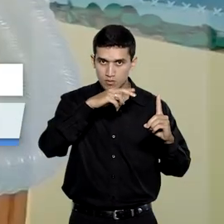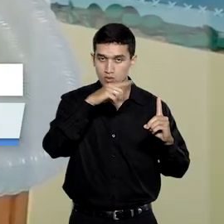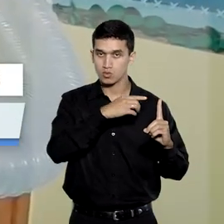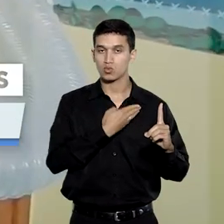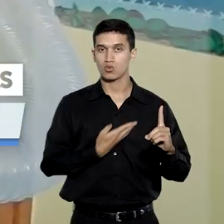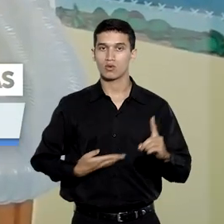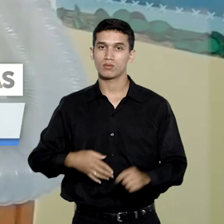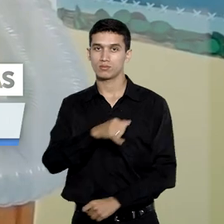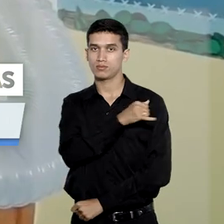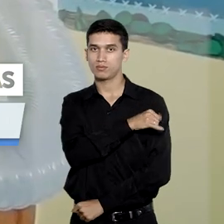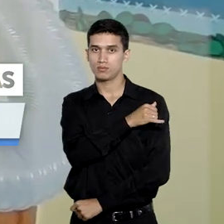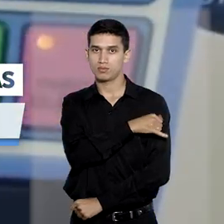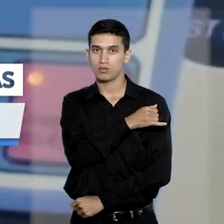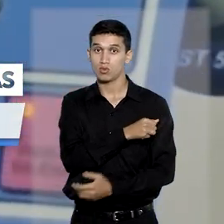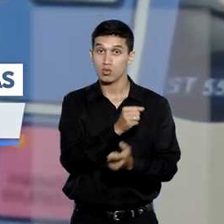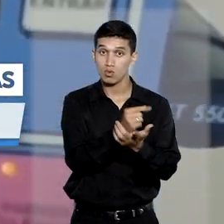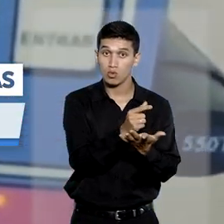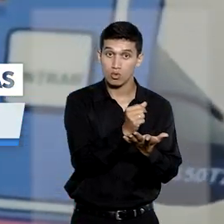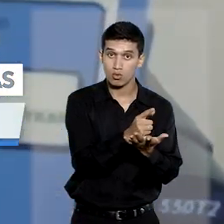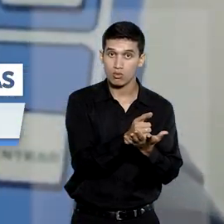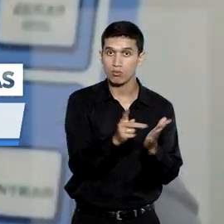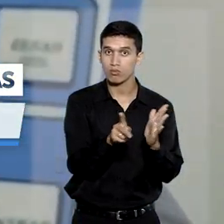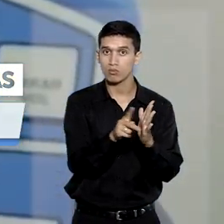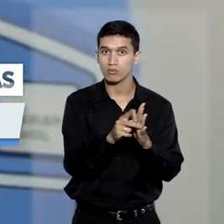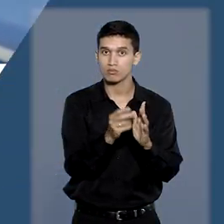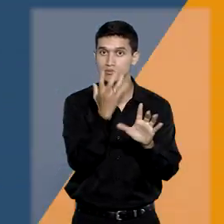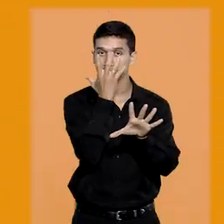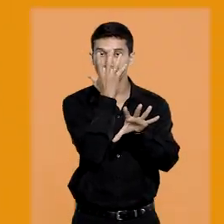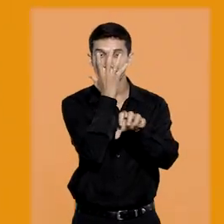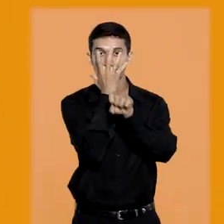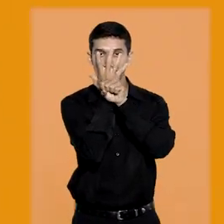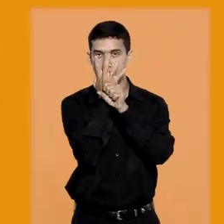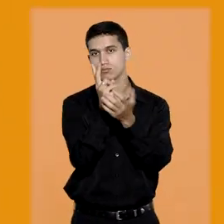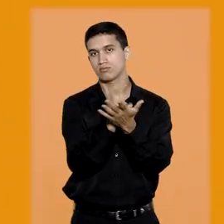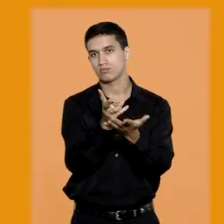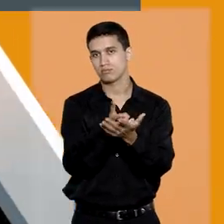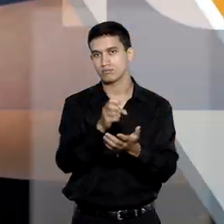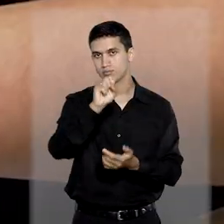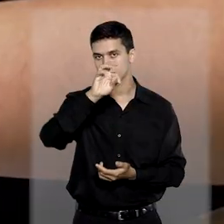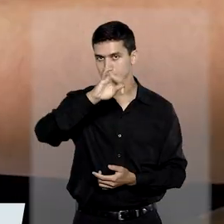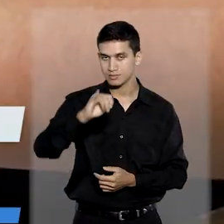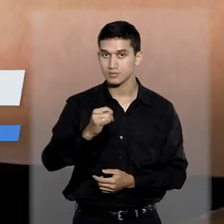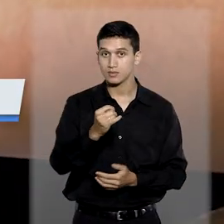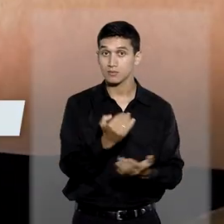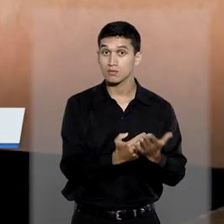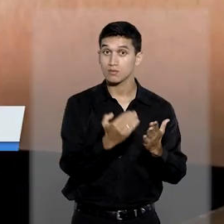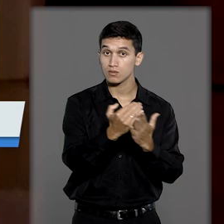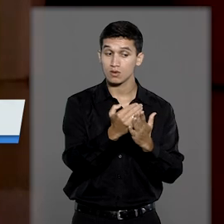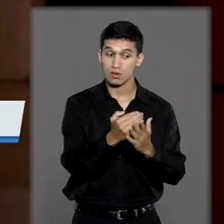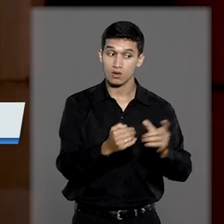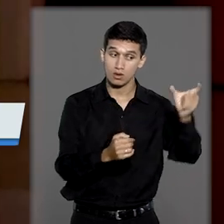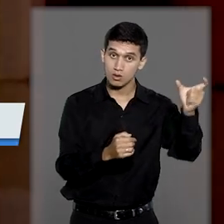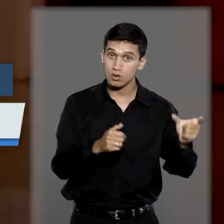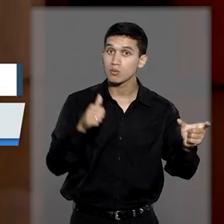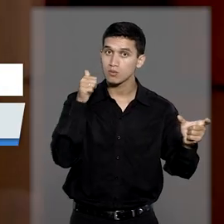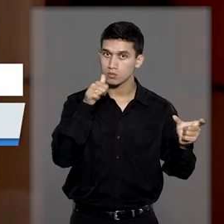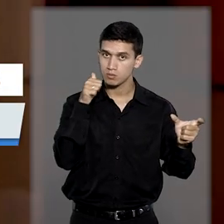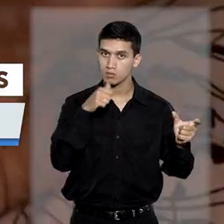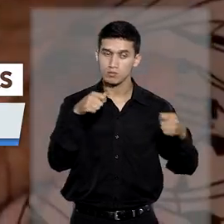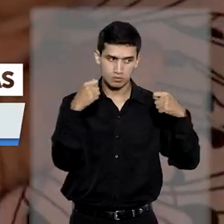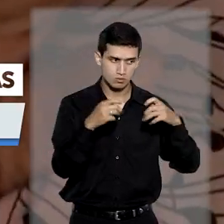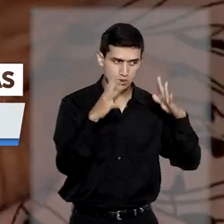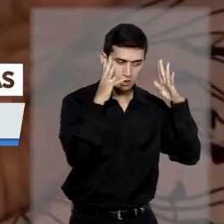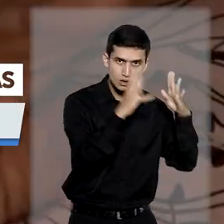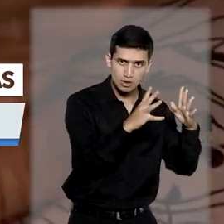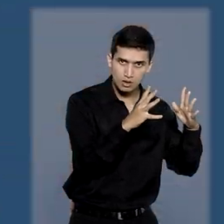do Rio de Janeiro em compra de respiradores continua no STJ. E mais, mulher deve ser ouvida sobre fim de